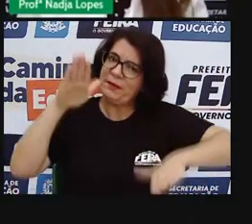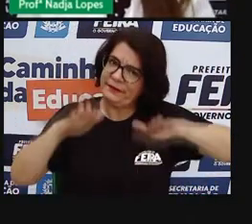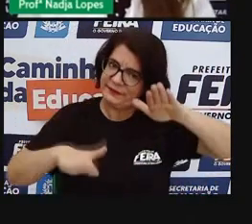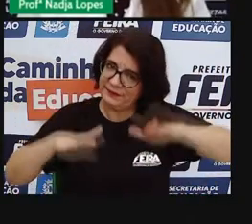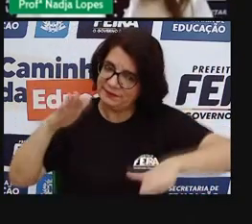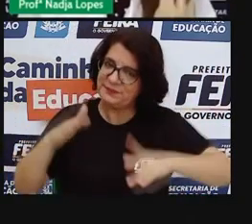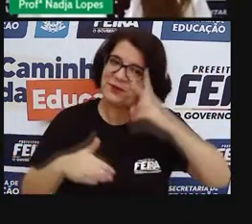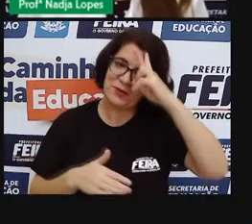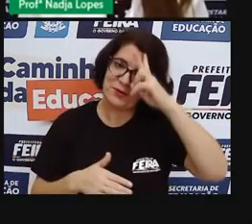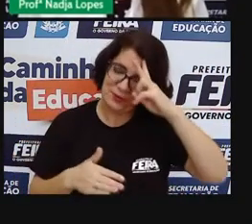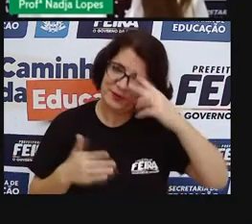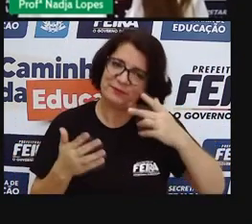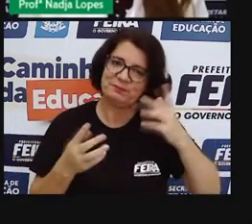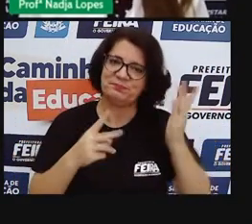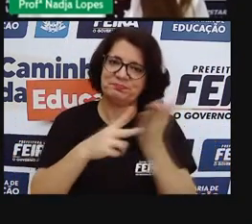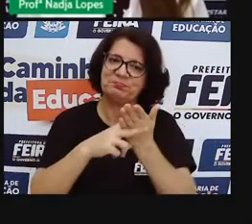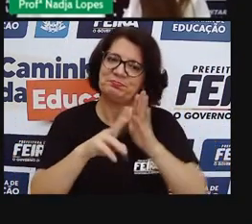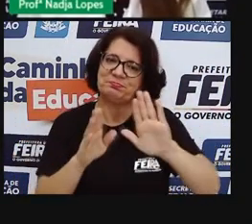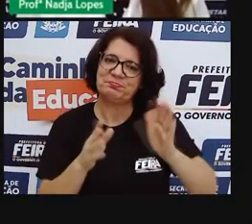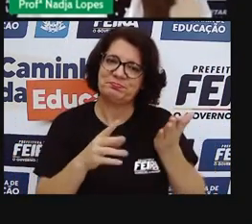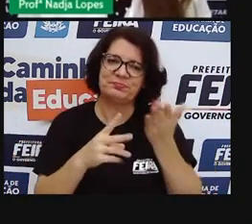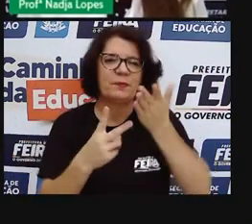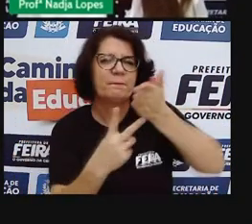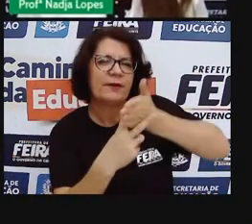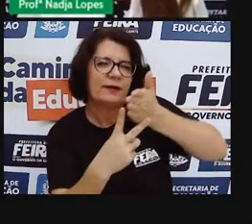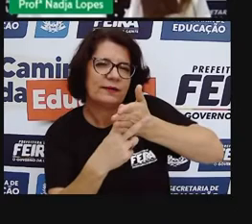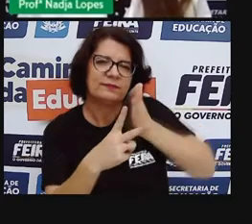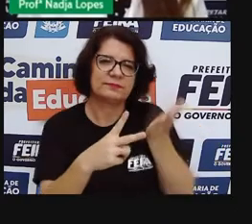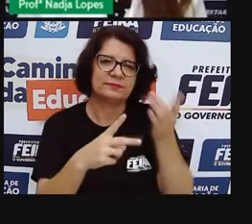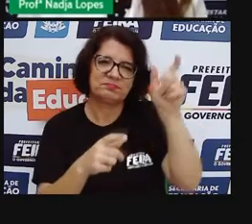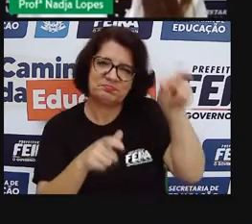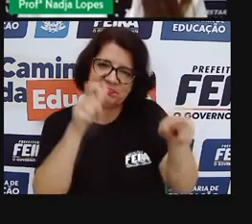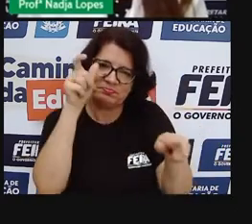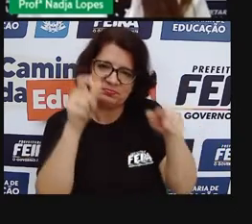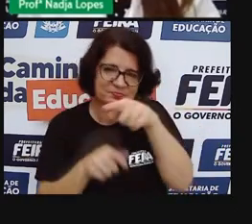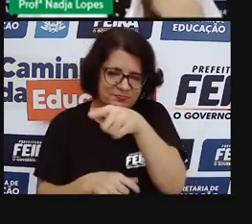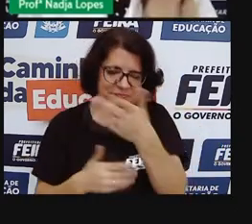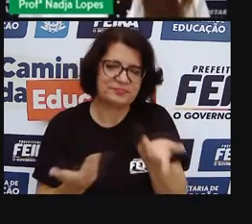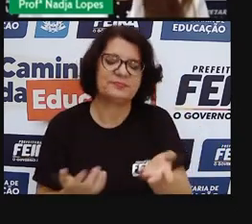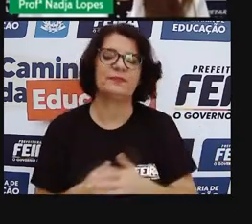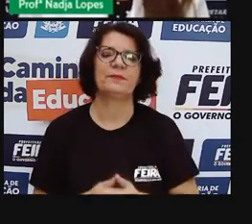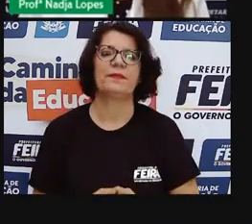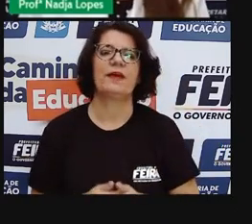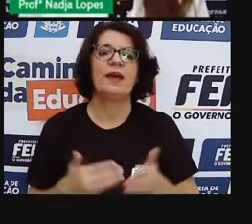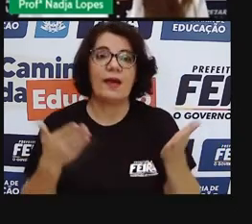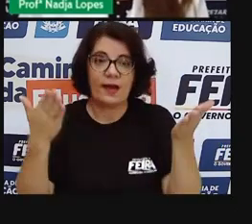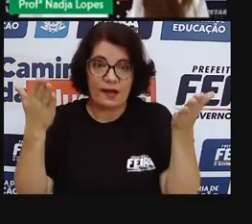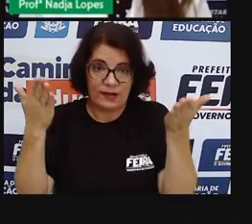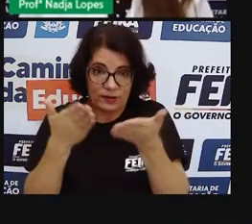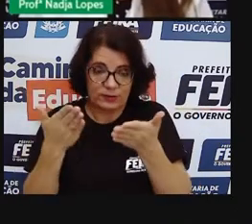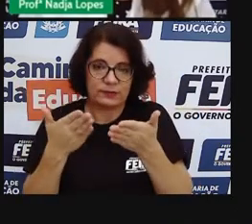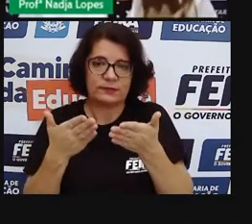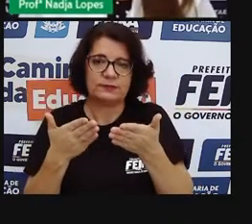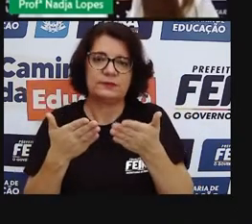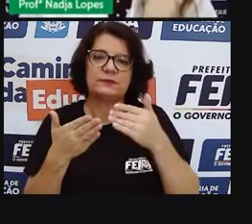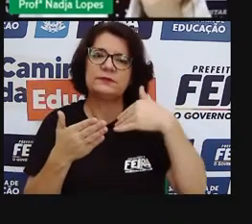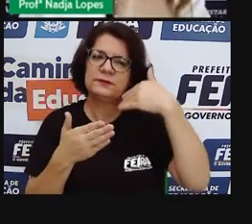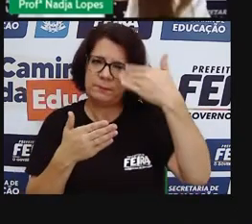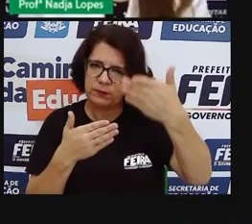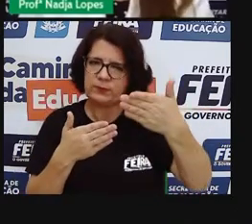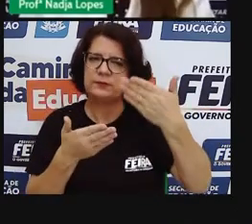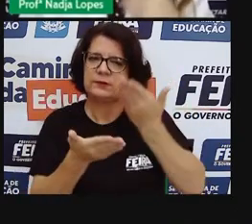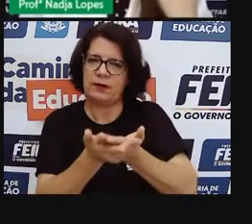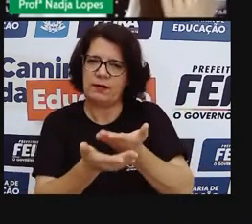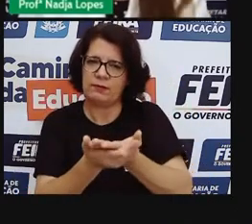pouco sobre eles. convido vocês a pesquisarem, tá? E depois a gente vai, depois eu vou trazer na próxima aula, um pouco sobre a